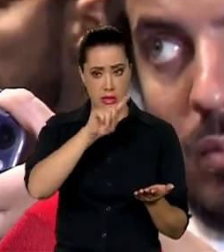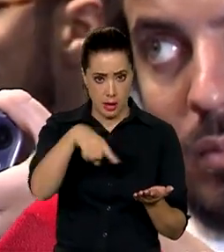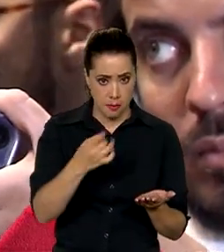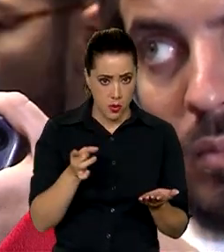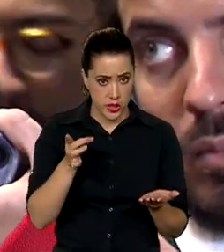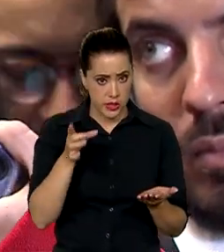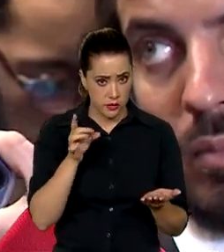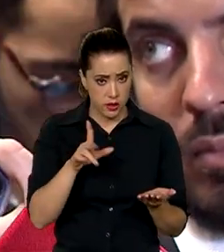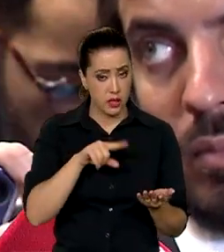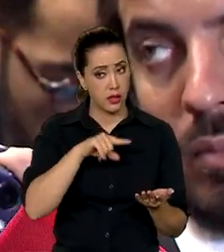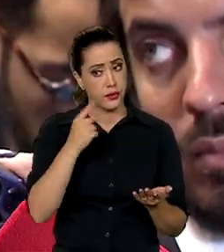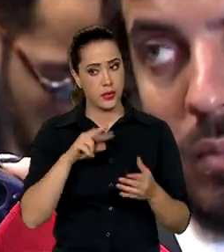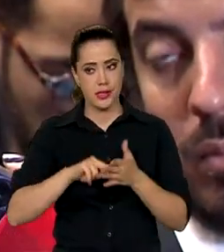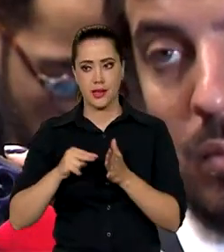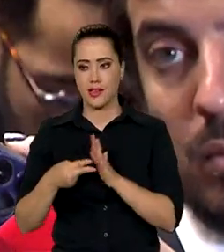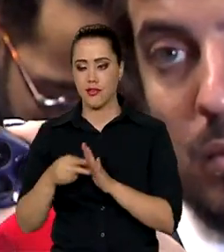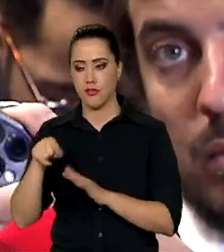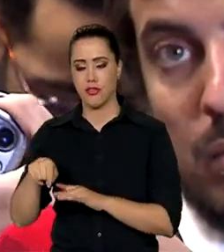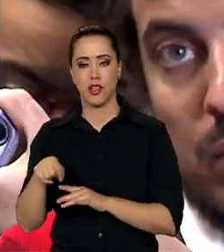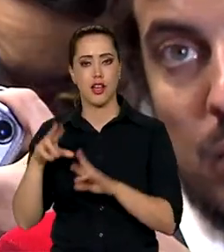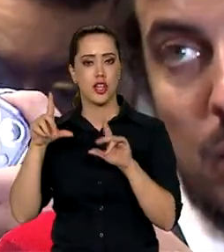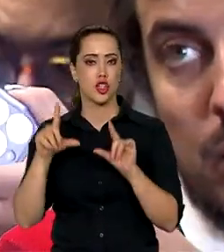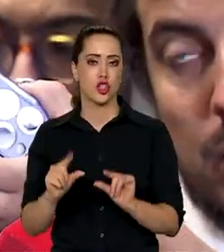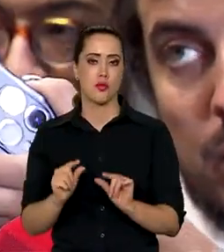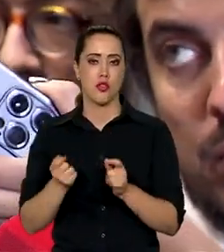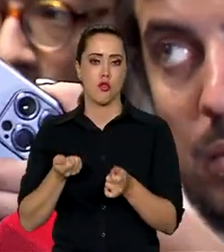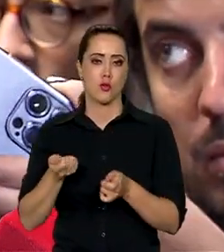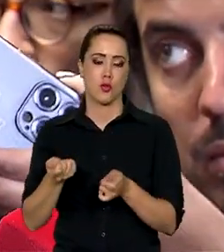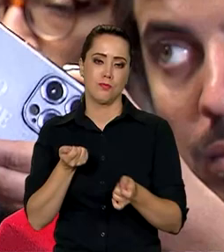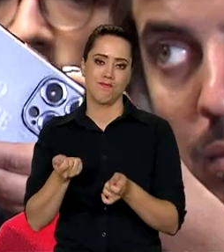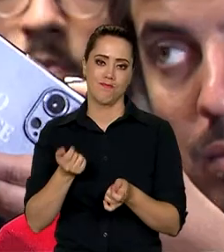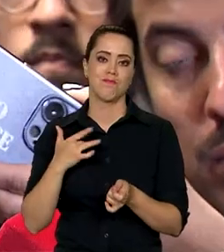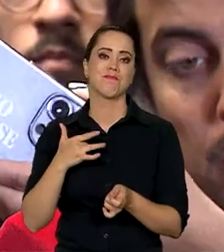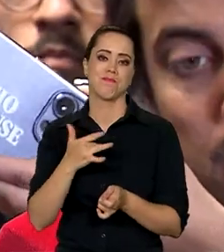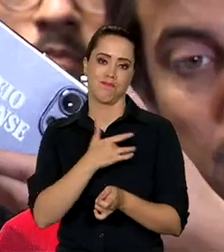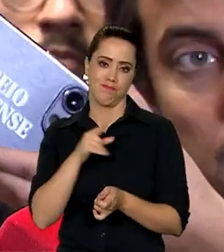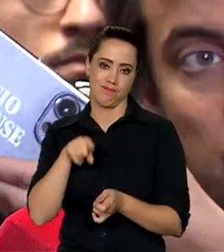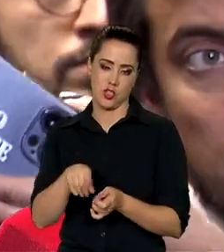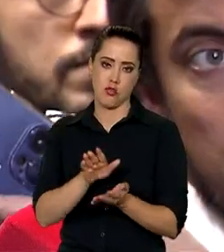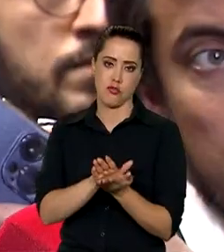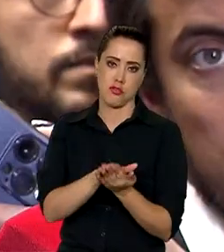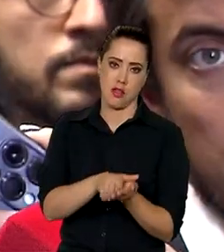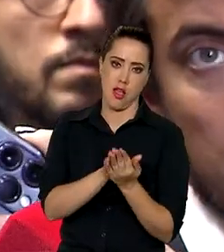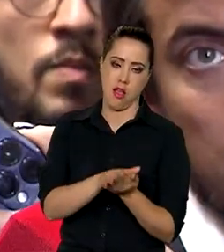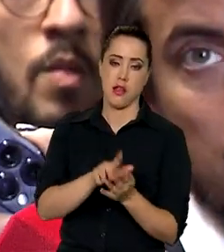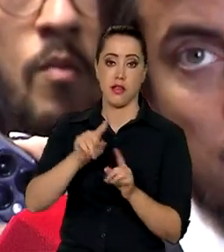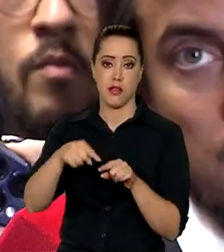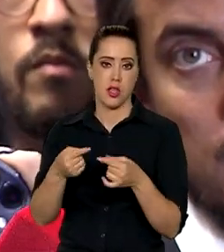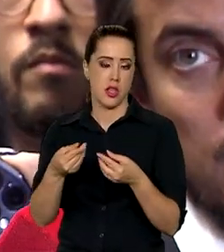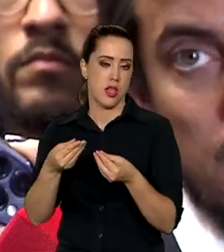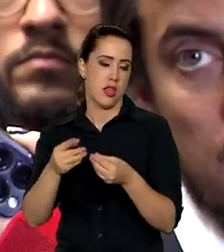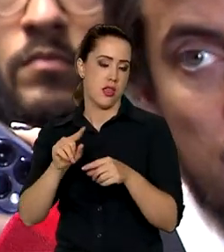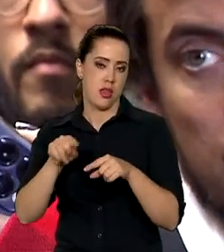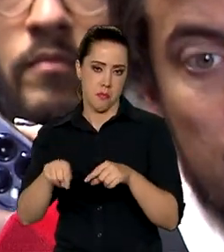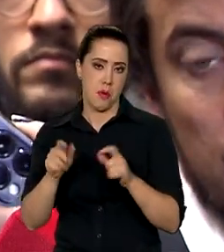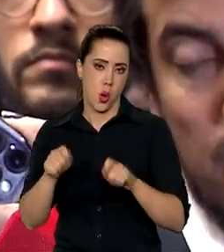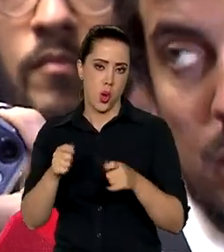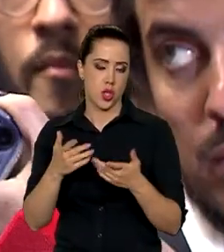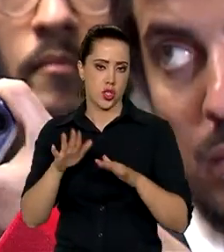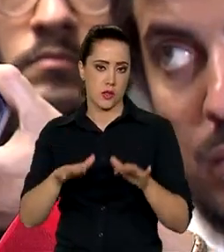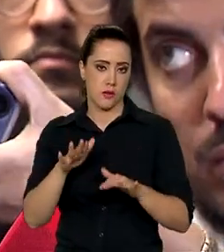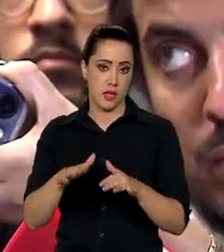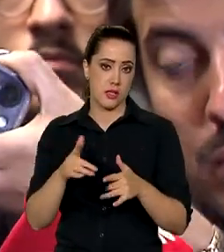na prática, se reduz as regras de controle sanitário e descarte de sangue que pode estar contaminado.